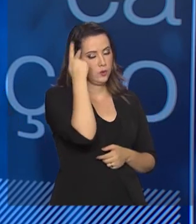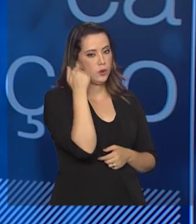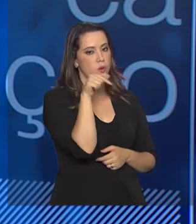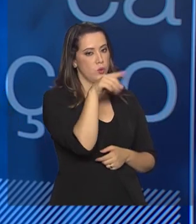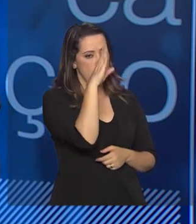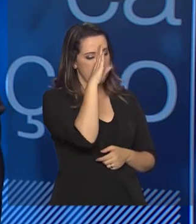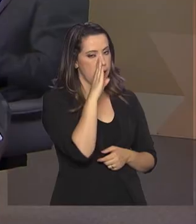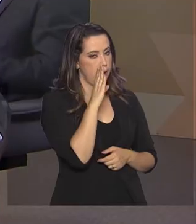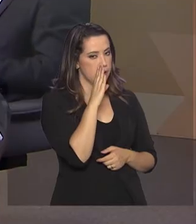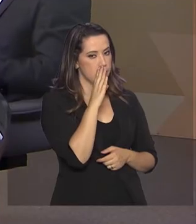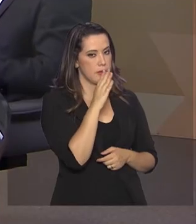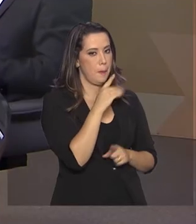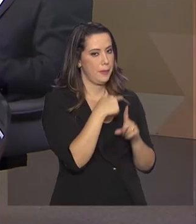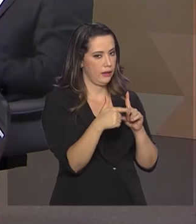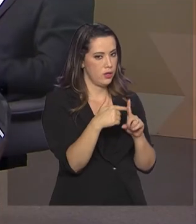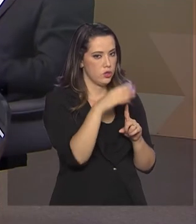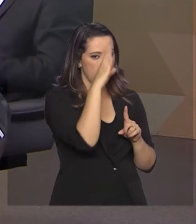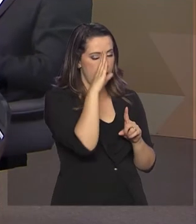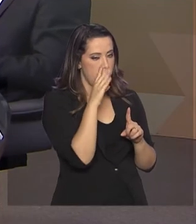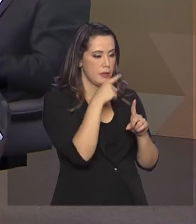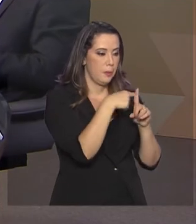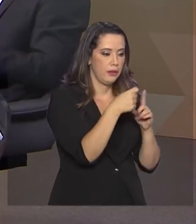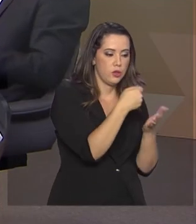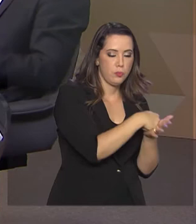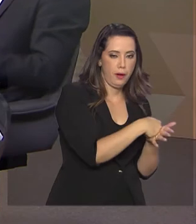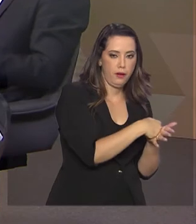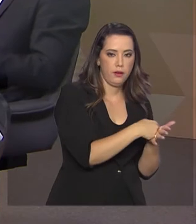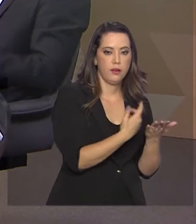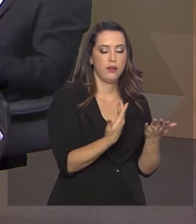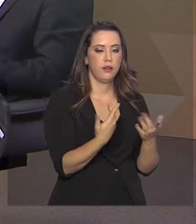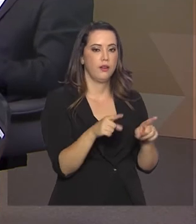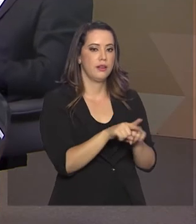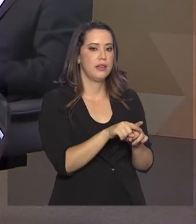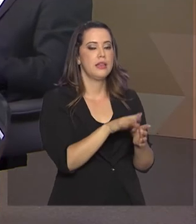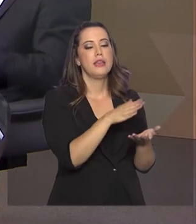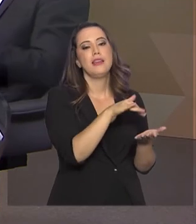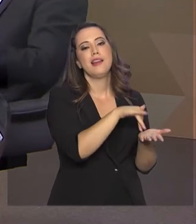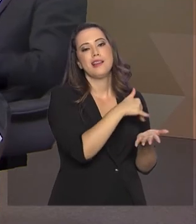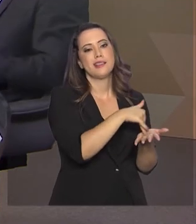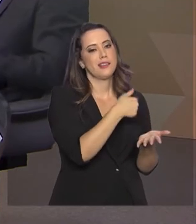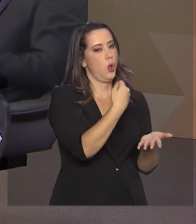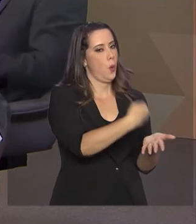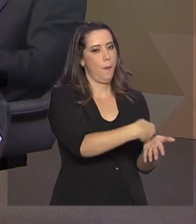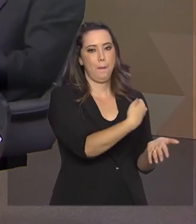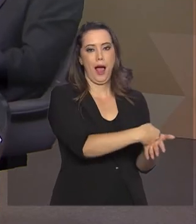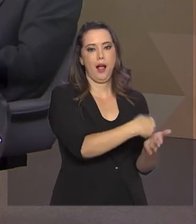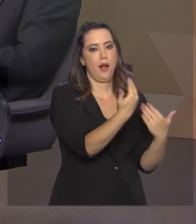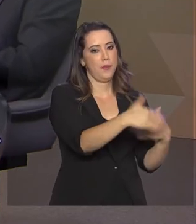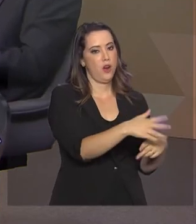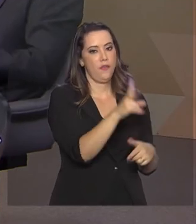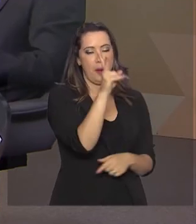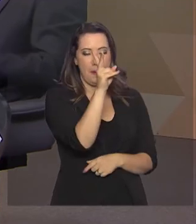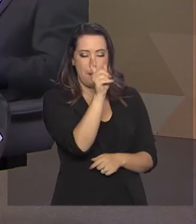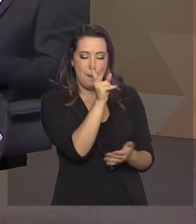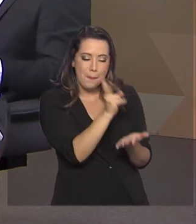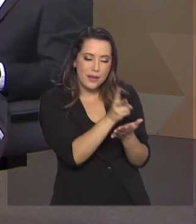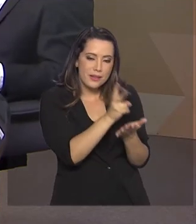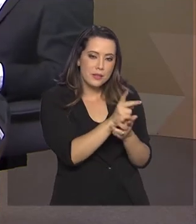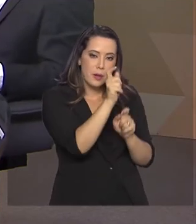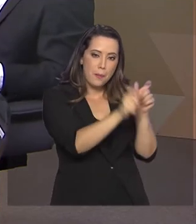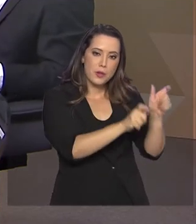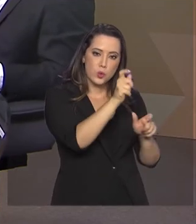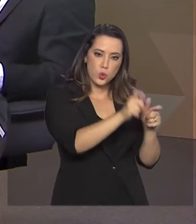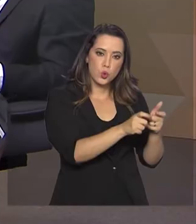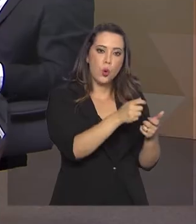eles têm a gratuidade. E, além disso, a inscrição não paga a prova. Mesmo quem paga a inscrição tem a sua prova